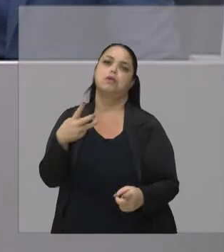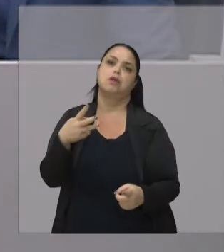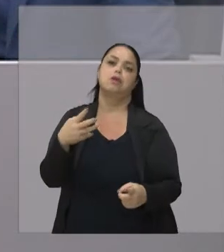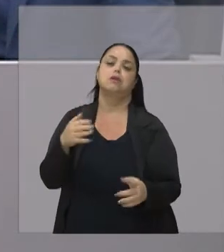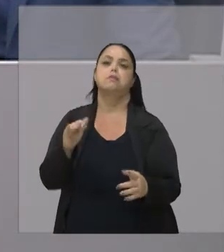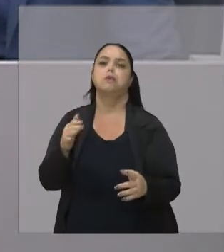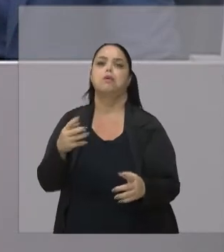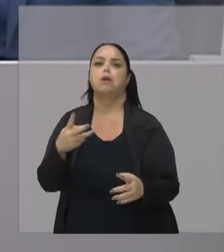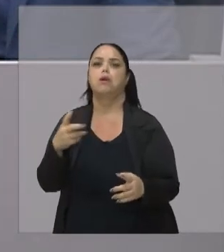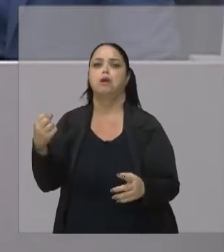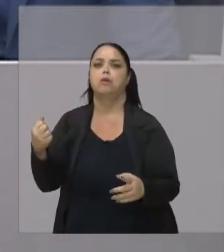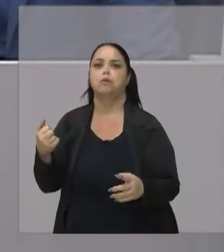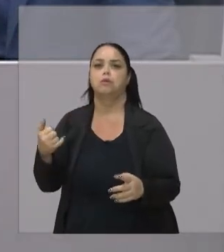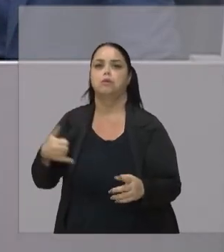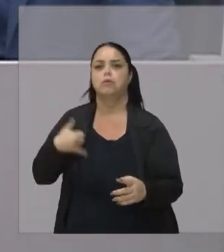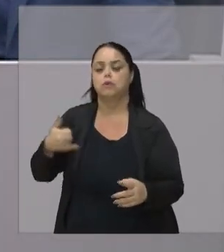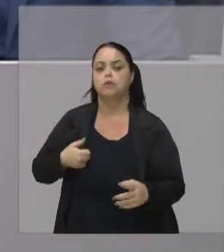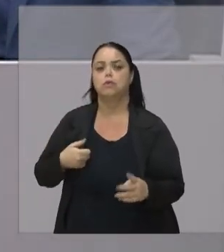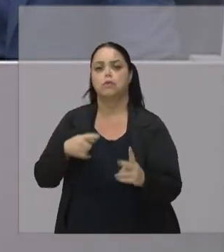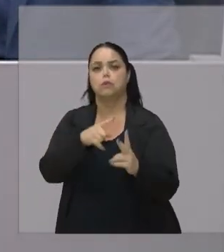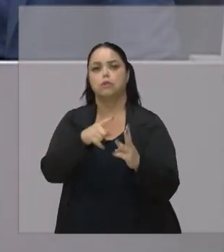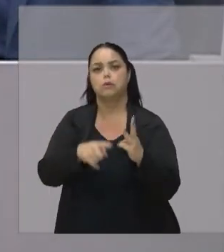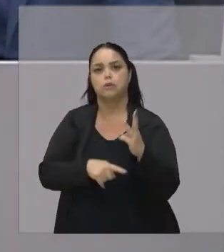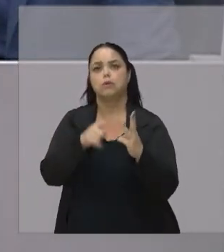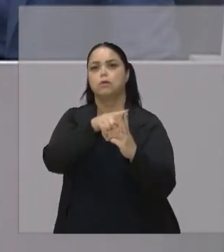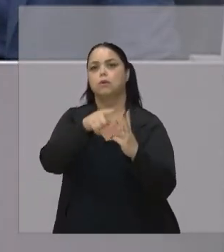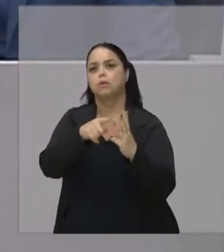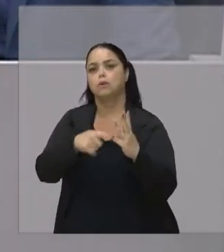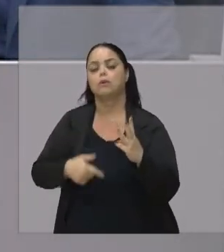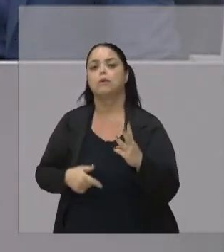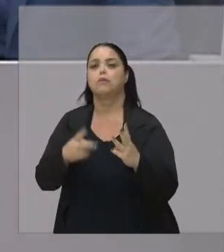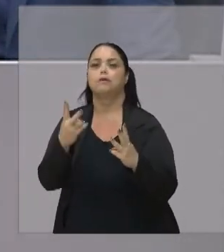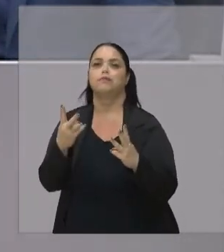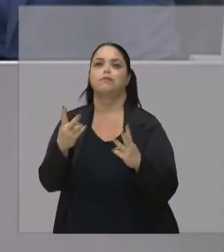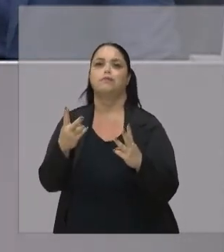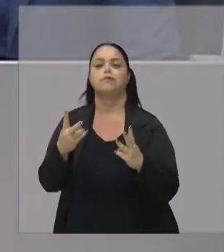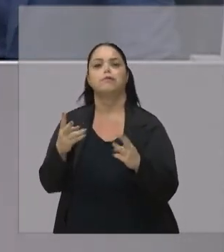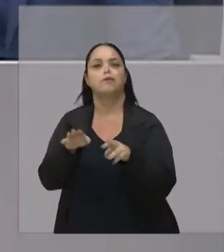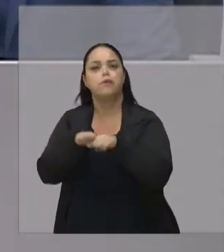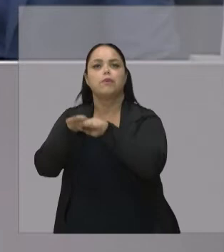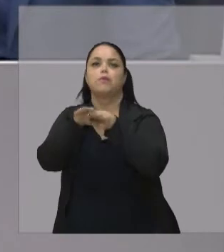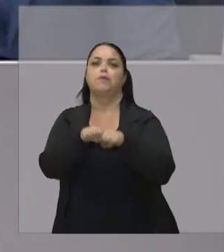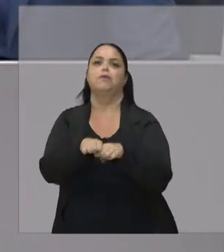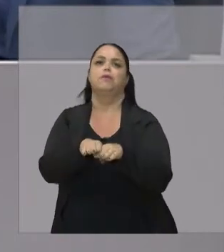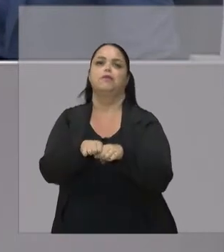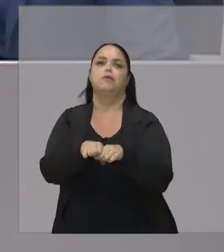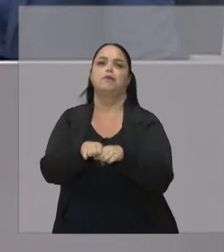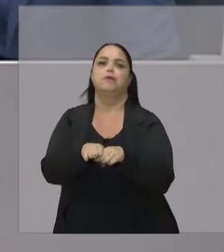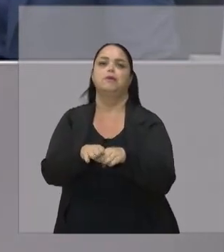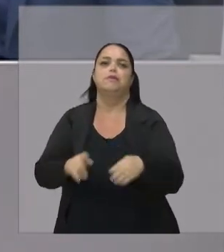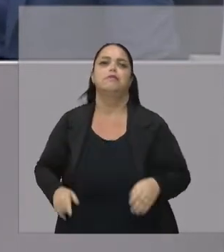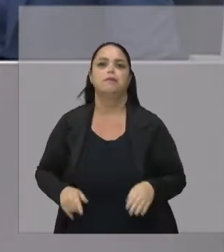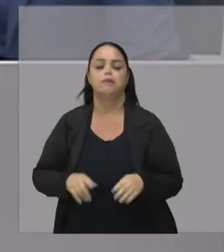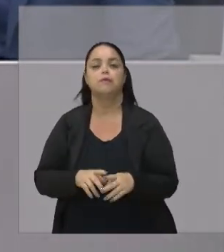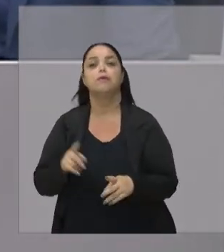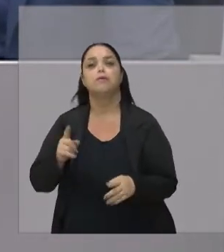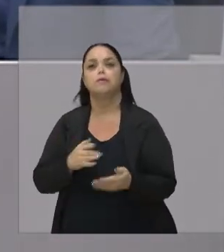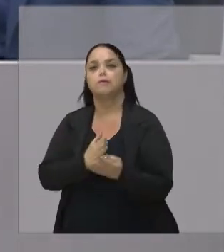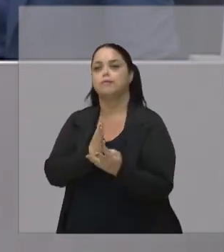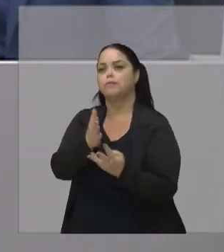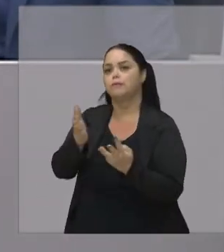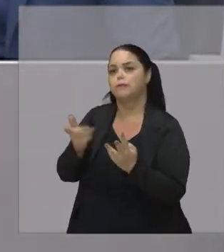Então Três meninos Que tiveram As mesmas condições Da mesma classe social Tiveram destinos